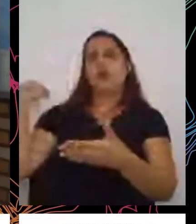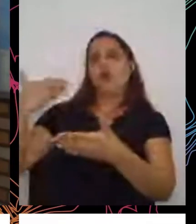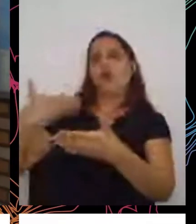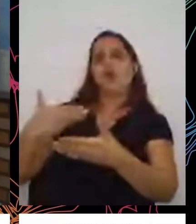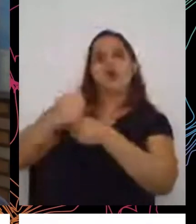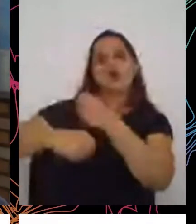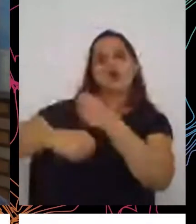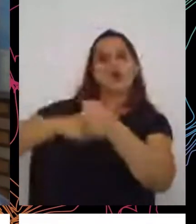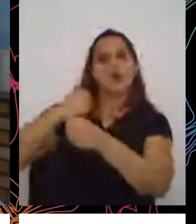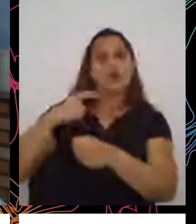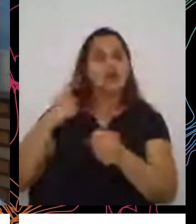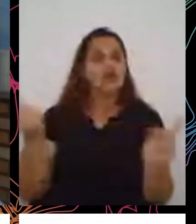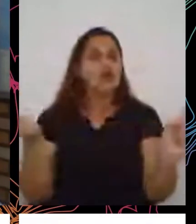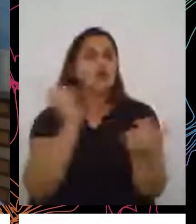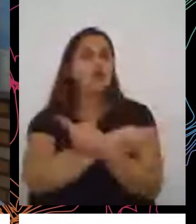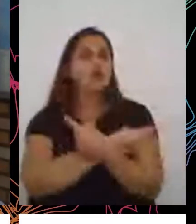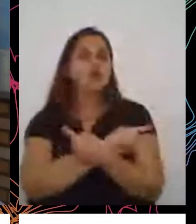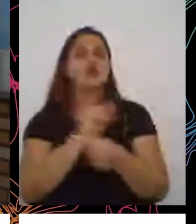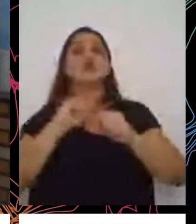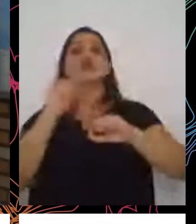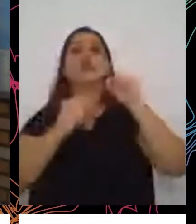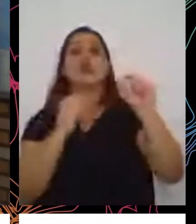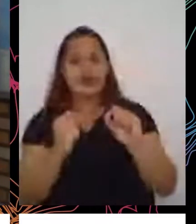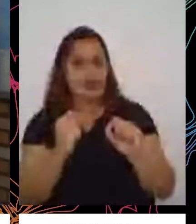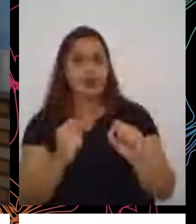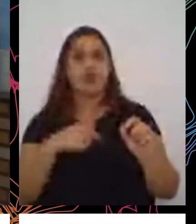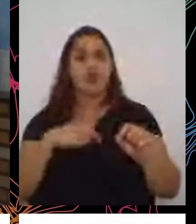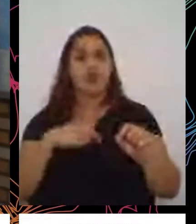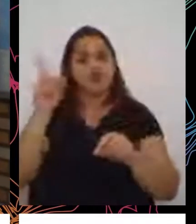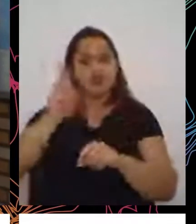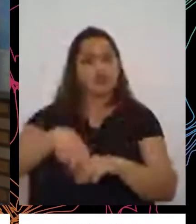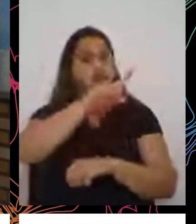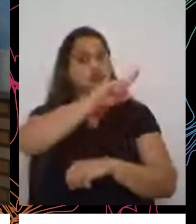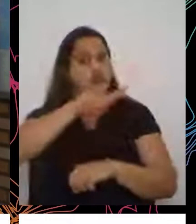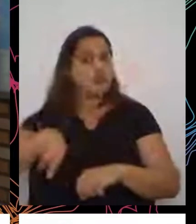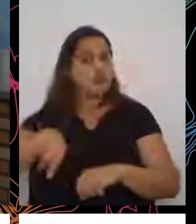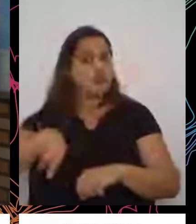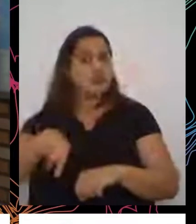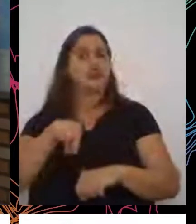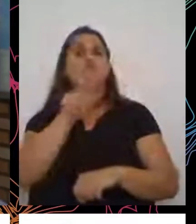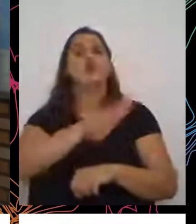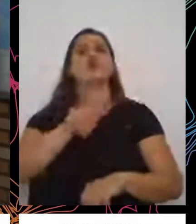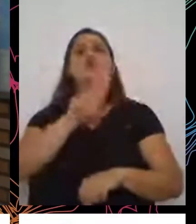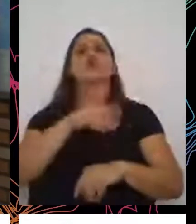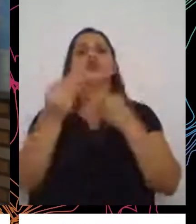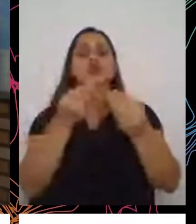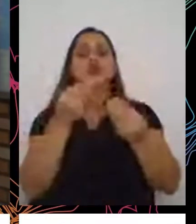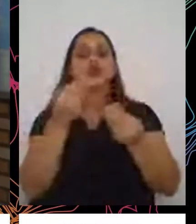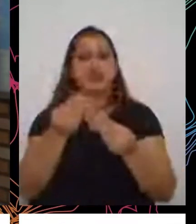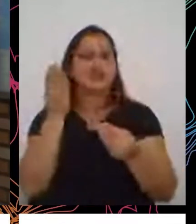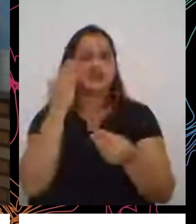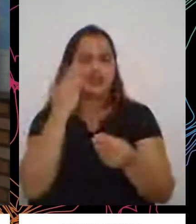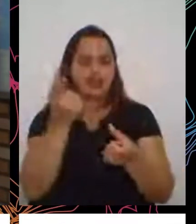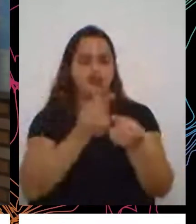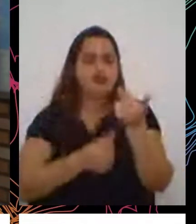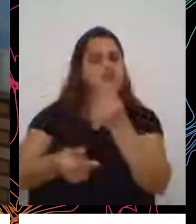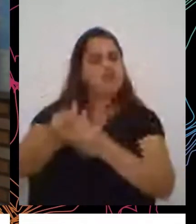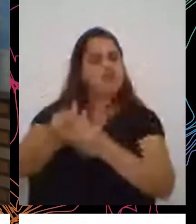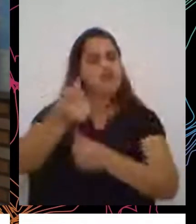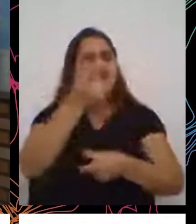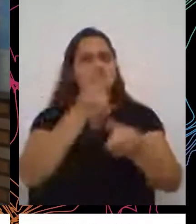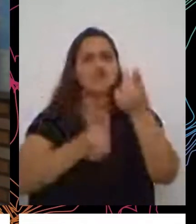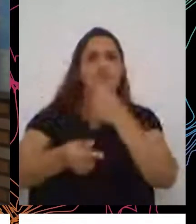contrário. Nós excluímos através de uma financeirização da nossa economia mundial.